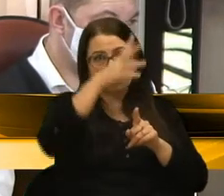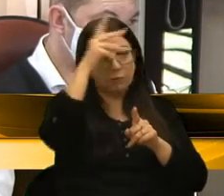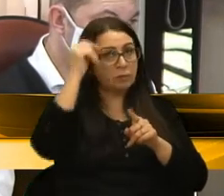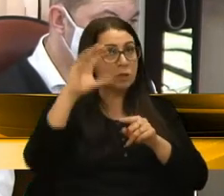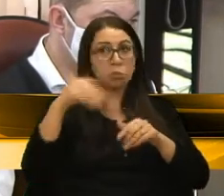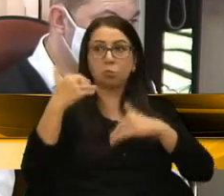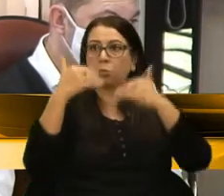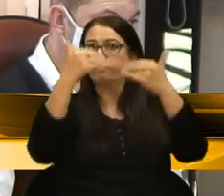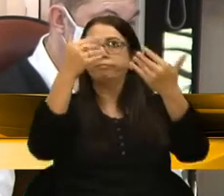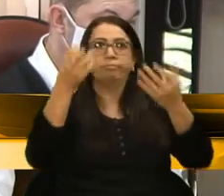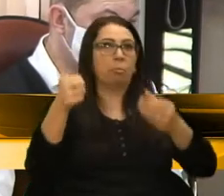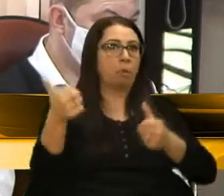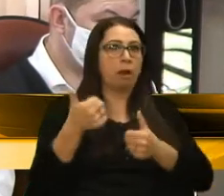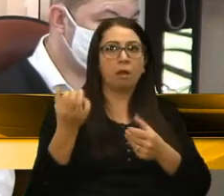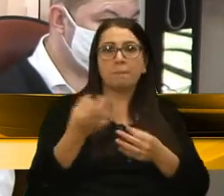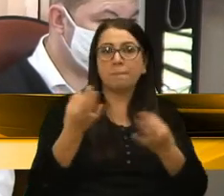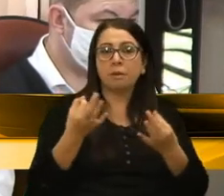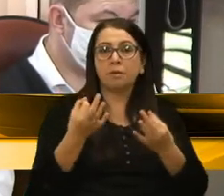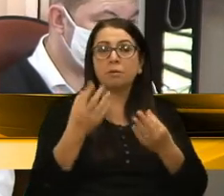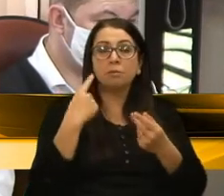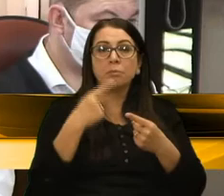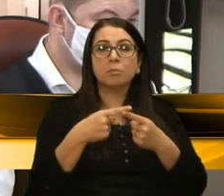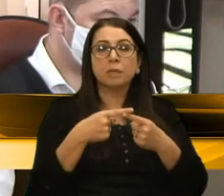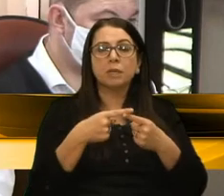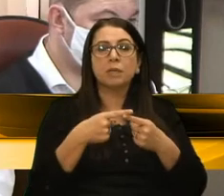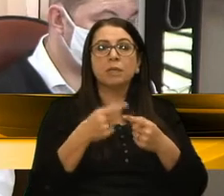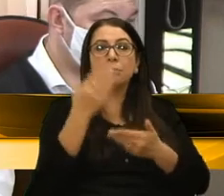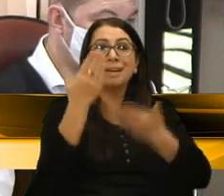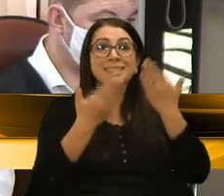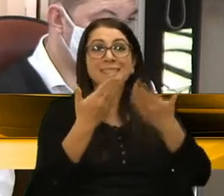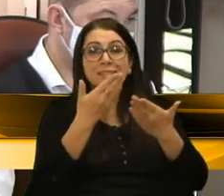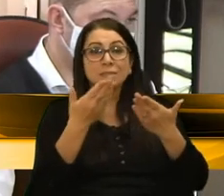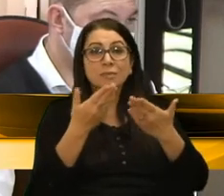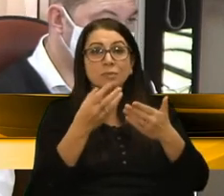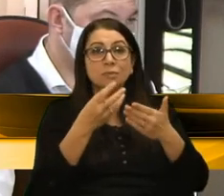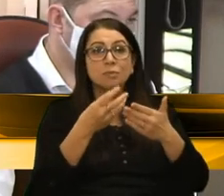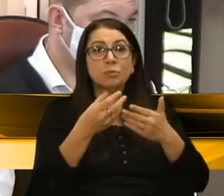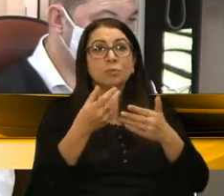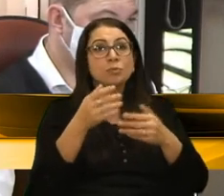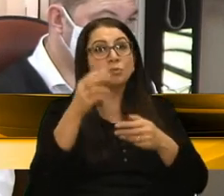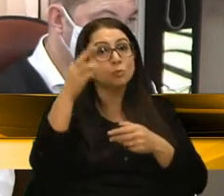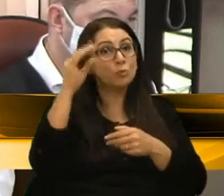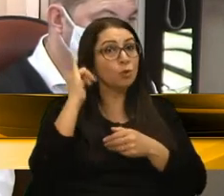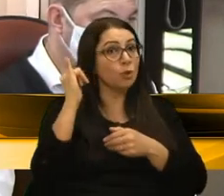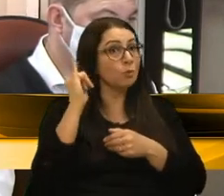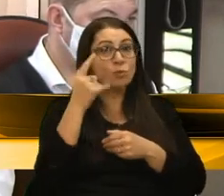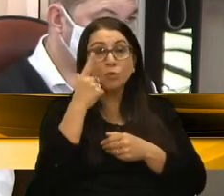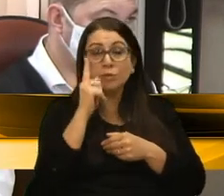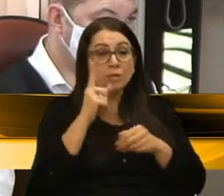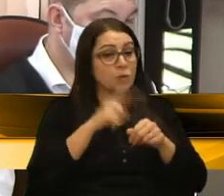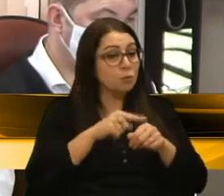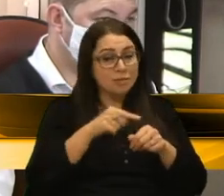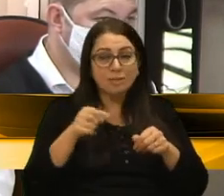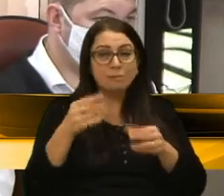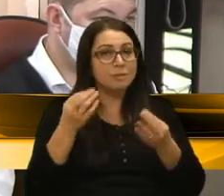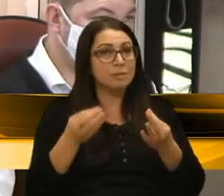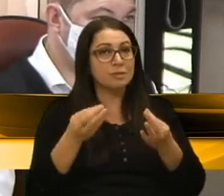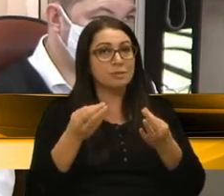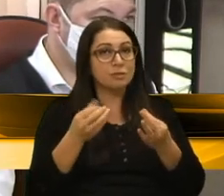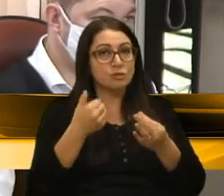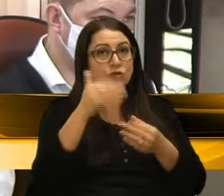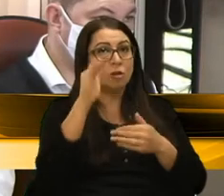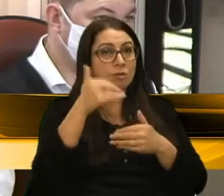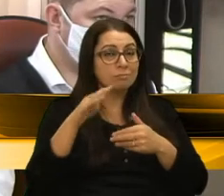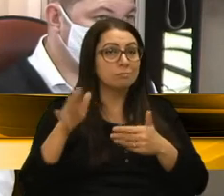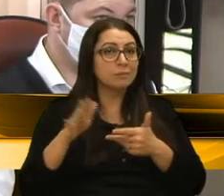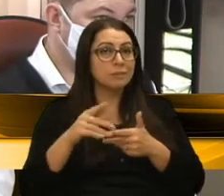eficiente, sendo que para uma licitação do transporte coletivo a gente não conseguiu fazer os prazos que foram tanto jogados para o